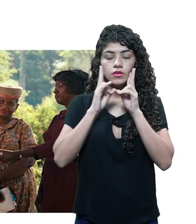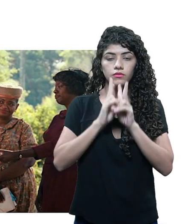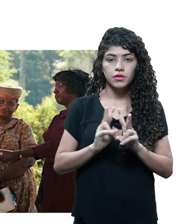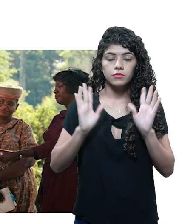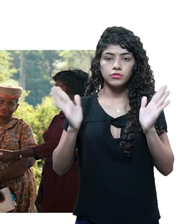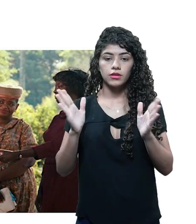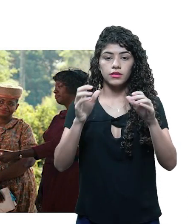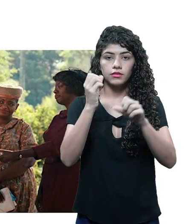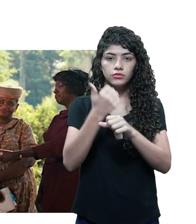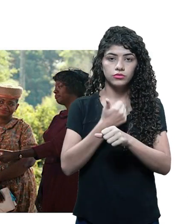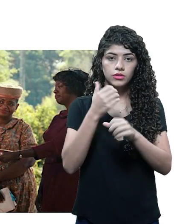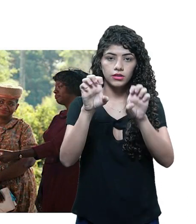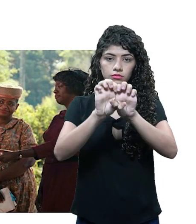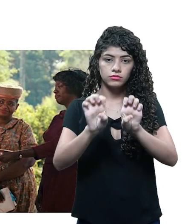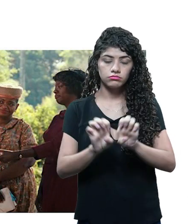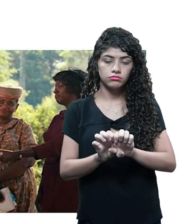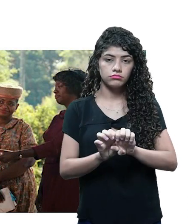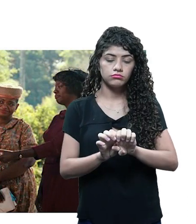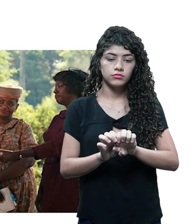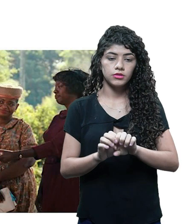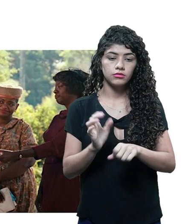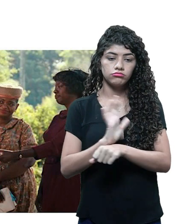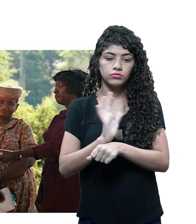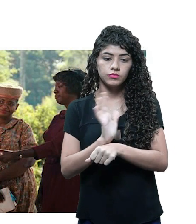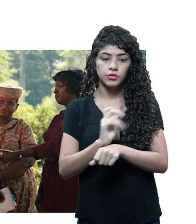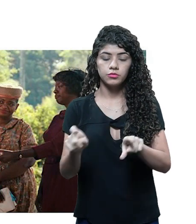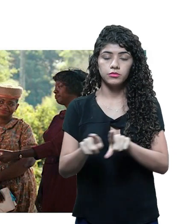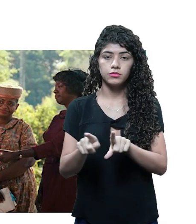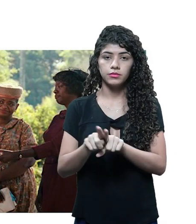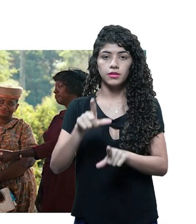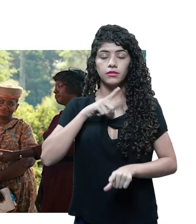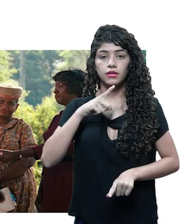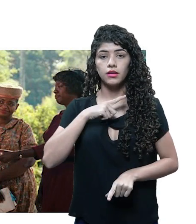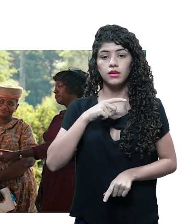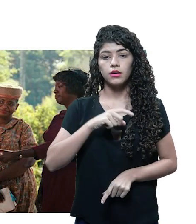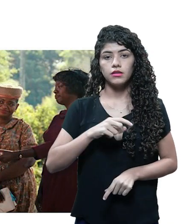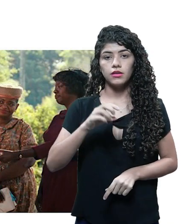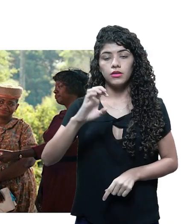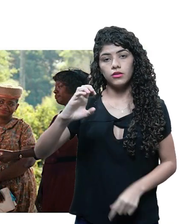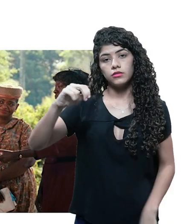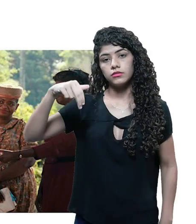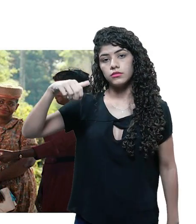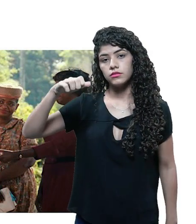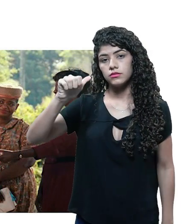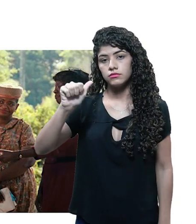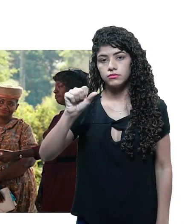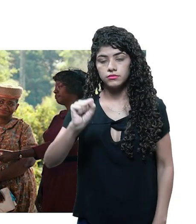como a gente viu, ela é a estrutura do seu roteiro. O seu roteiro é composto por cenas,